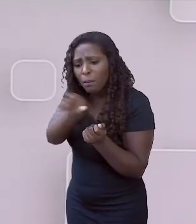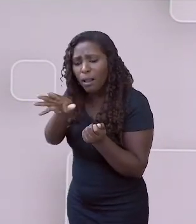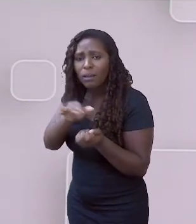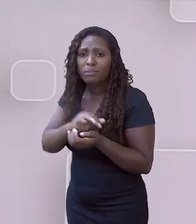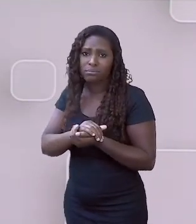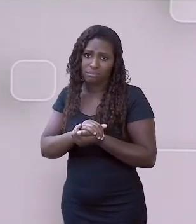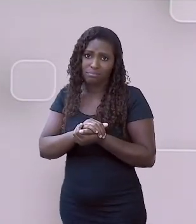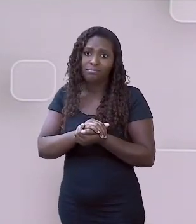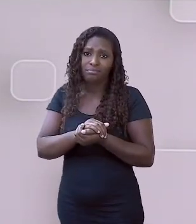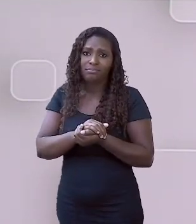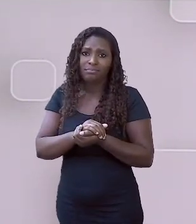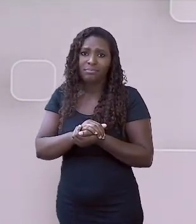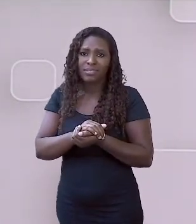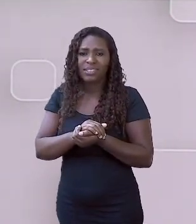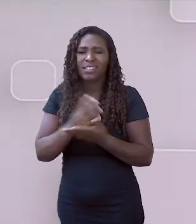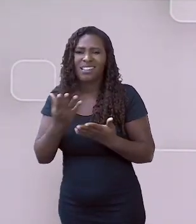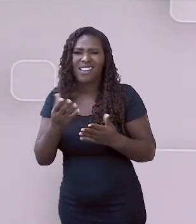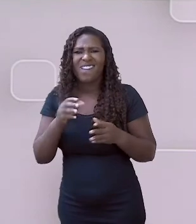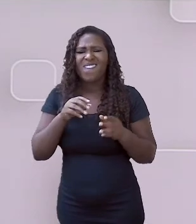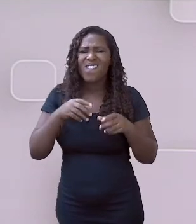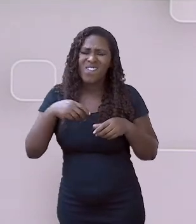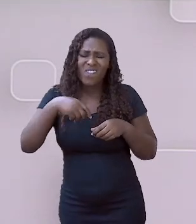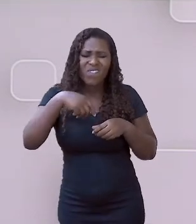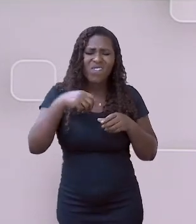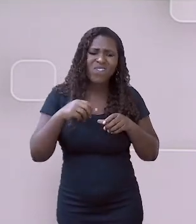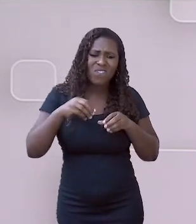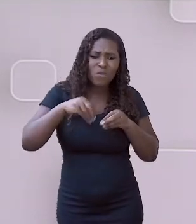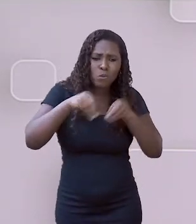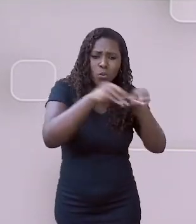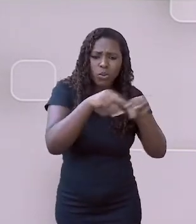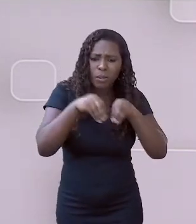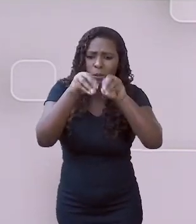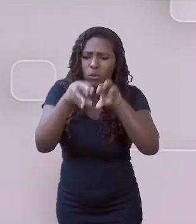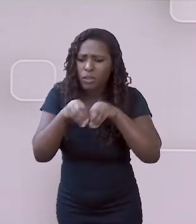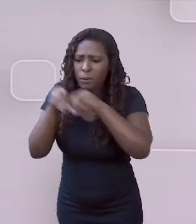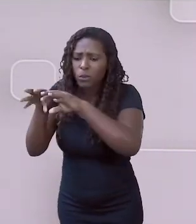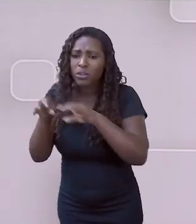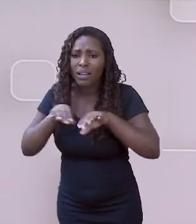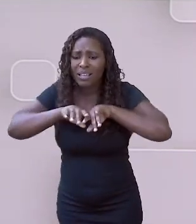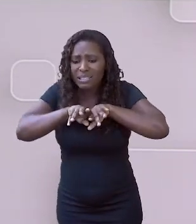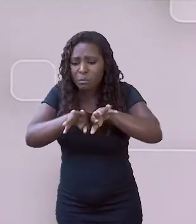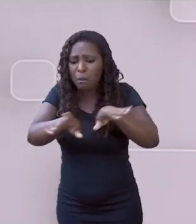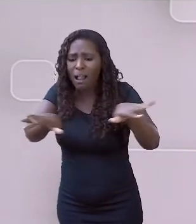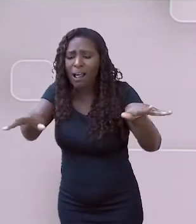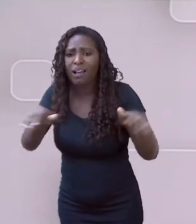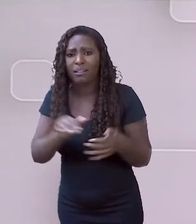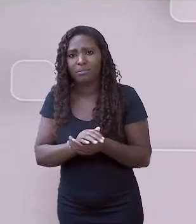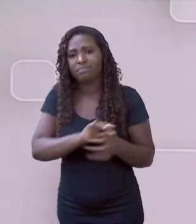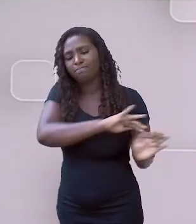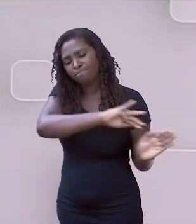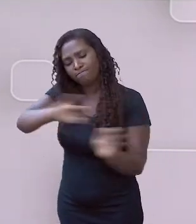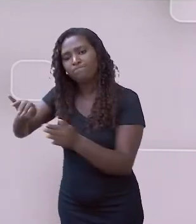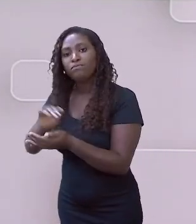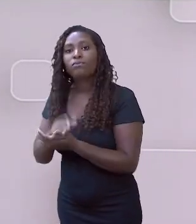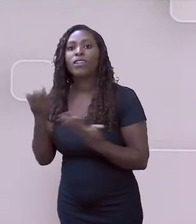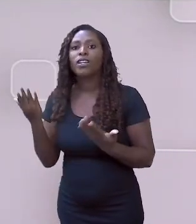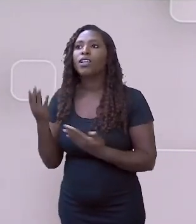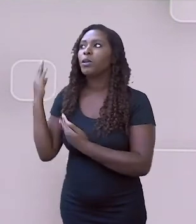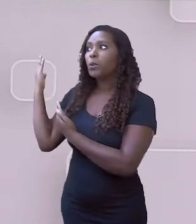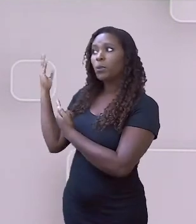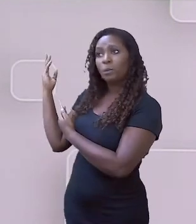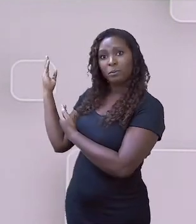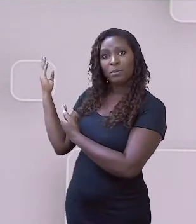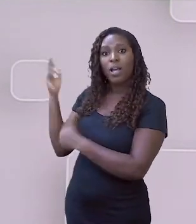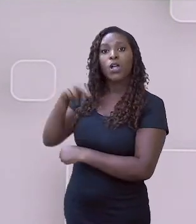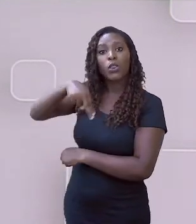Nomadismo. Nós estudamos, vocês estudaram muito isso na história. Os povos ficavam mudando de um